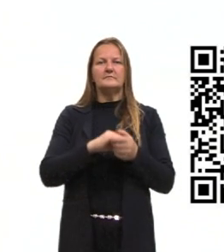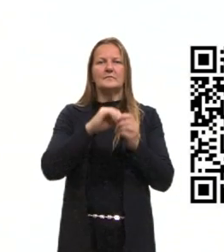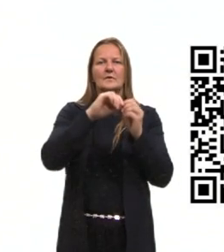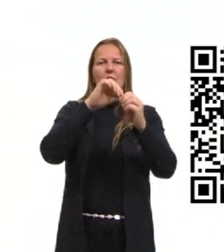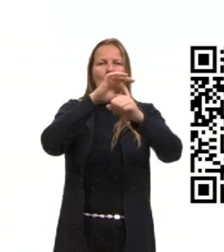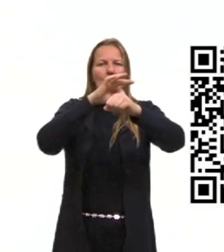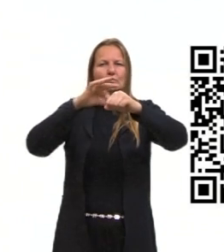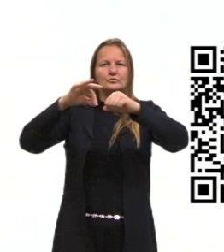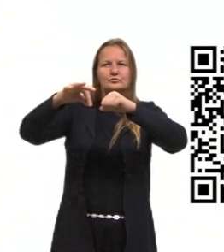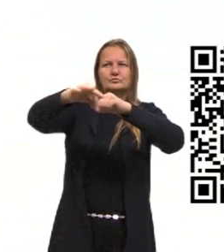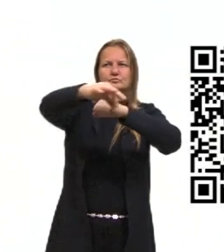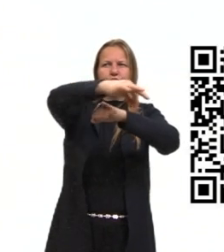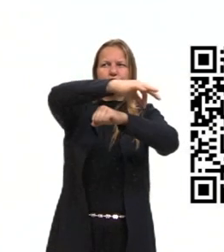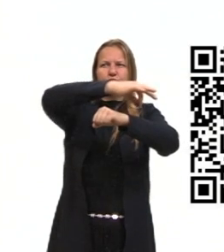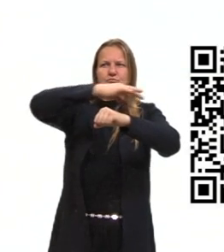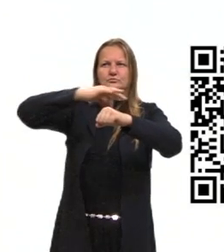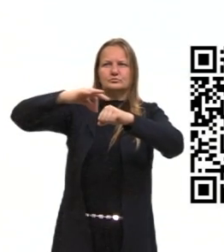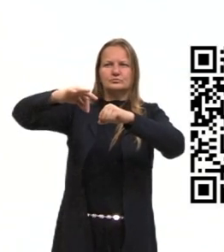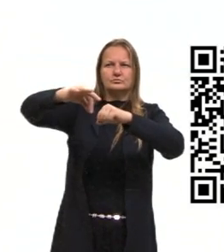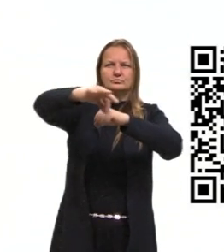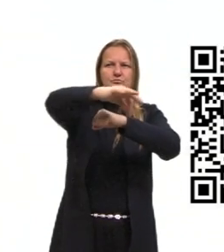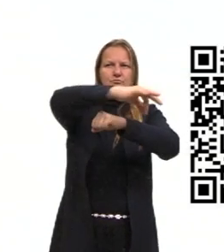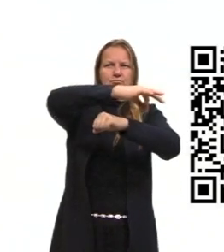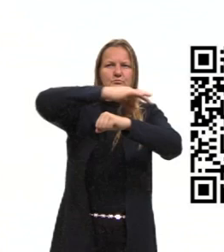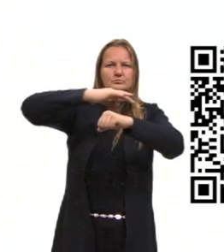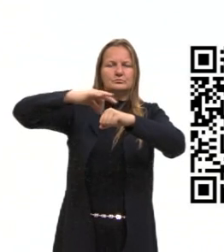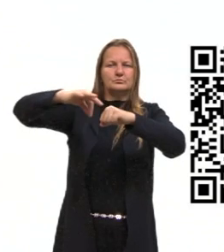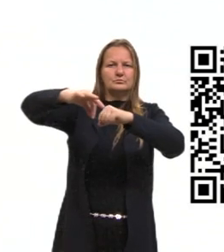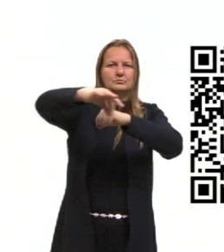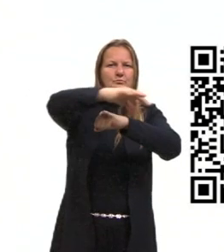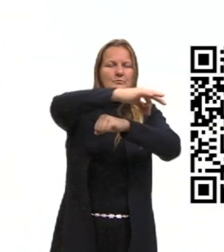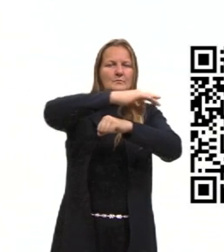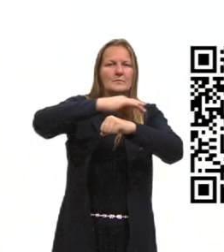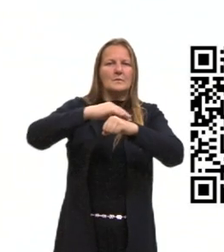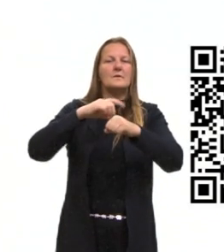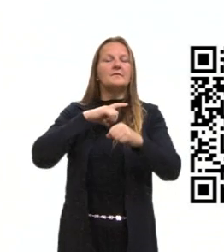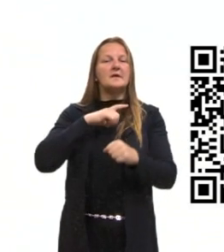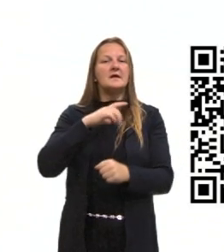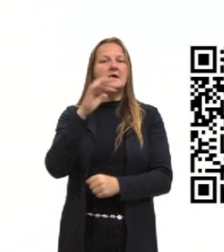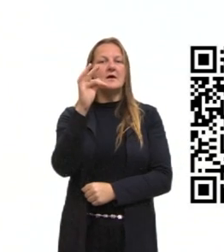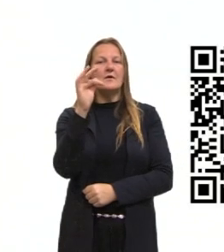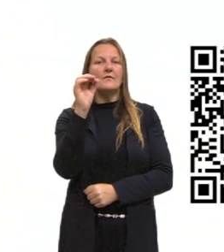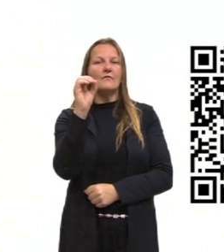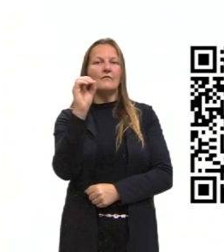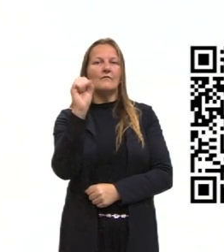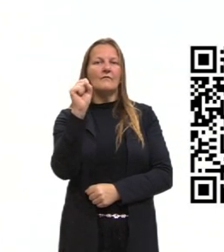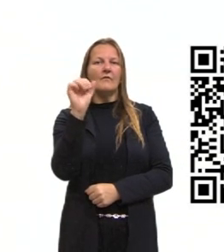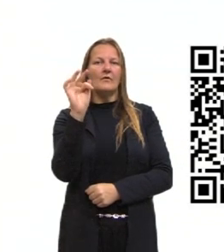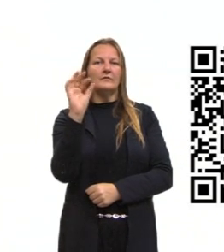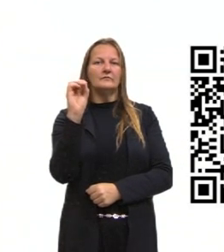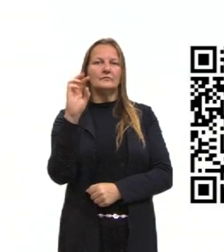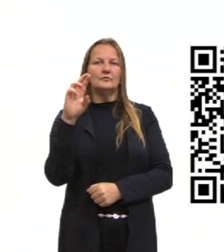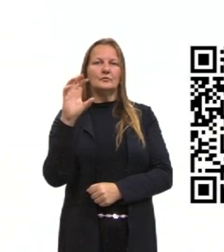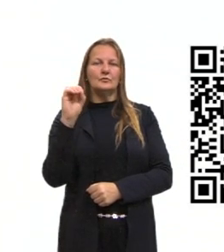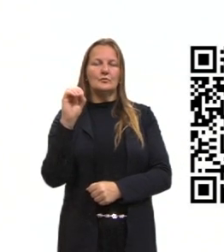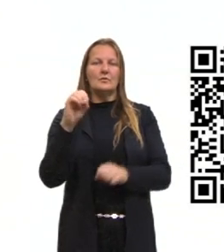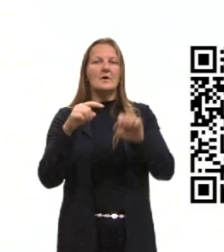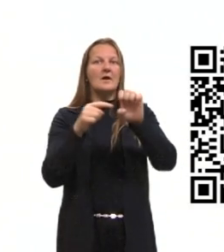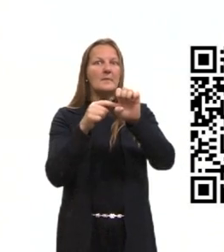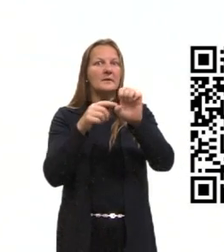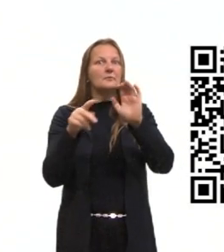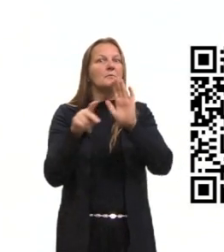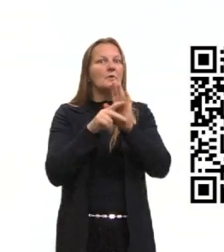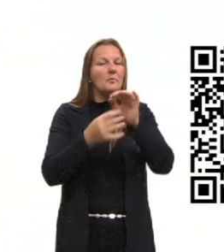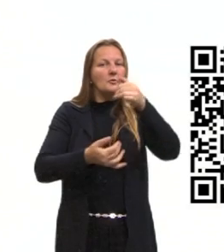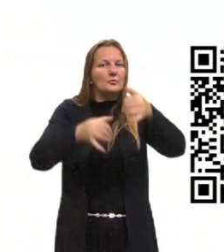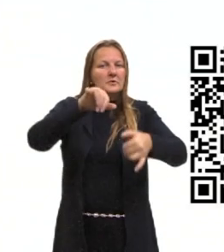Saturno, pode ser enriquecido com fósforo. Esse elemento químico fósforo. Um elemento importante